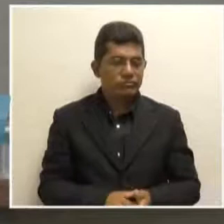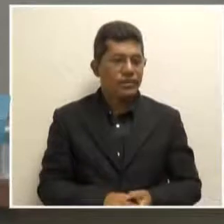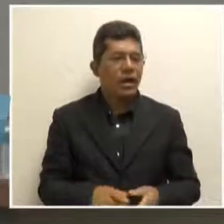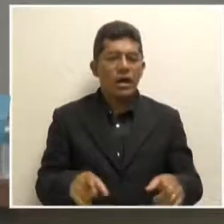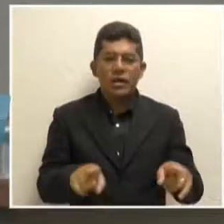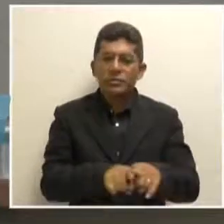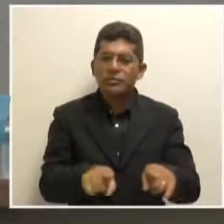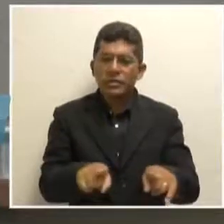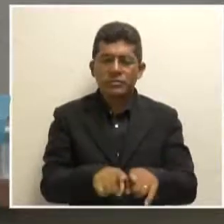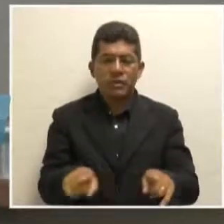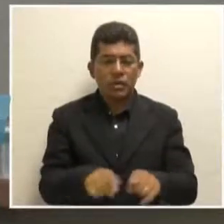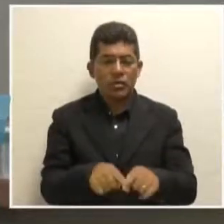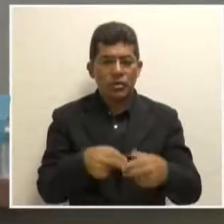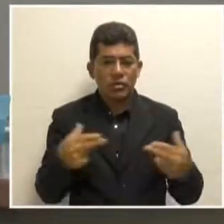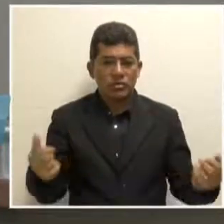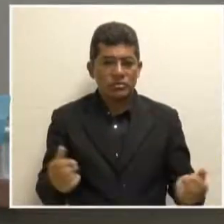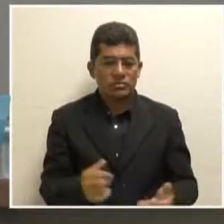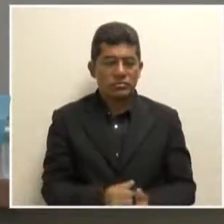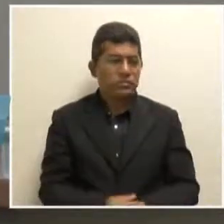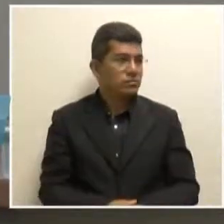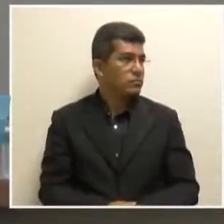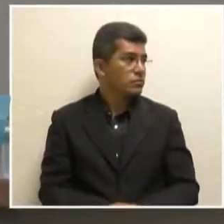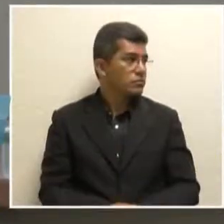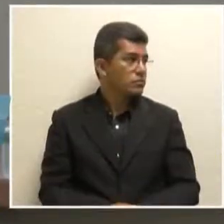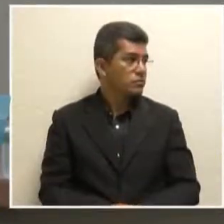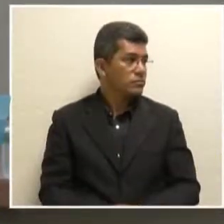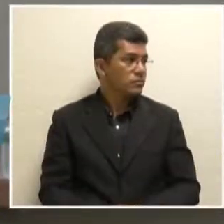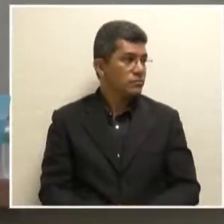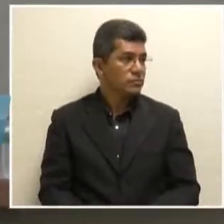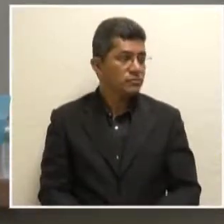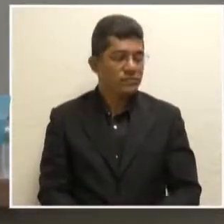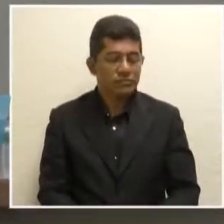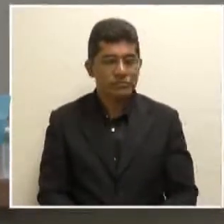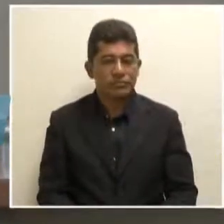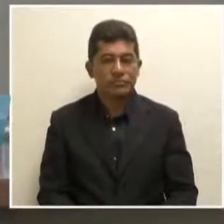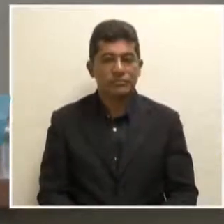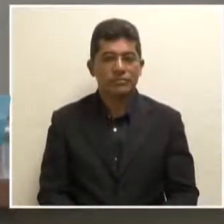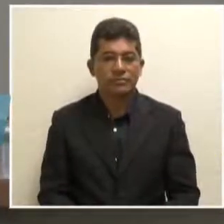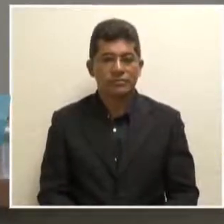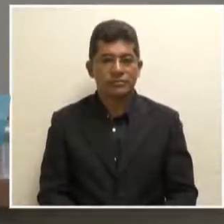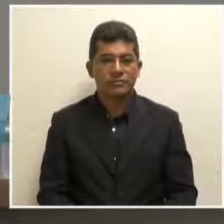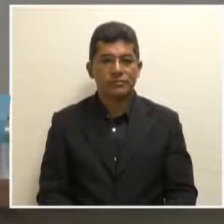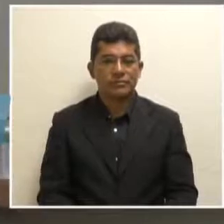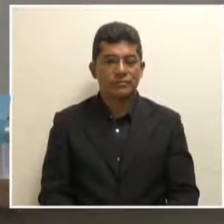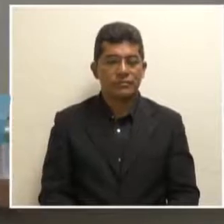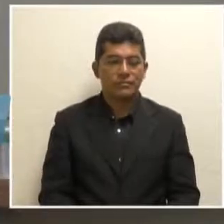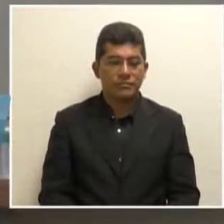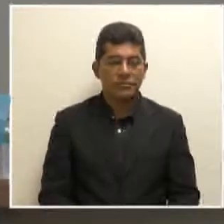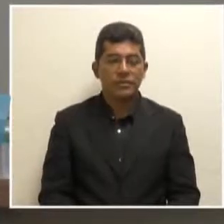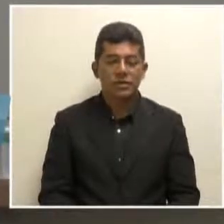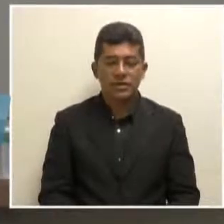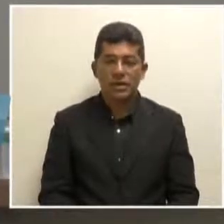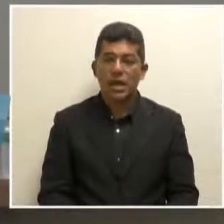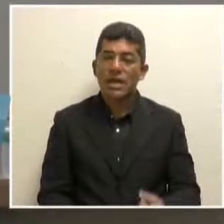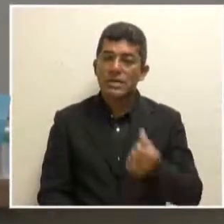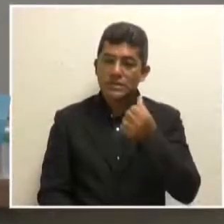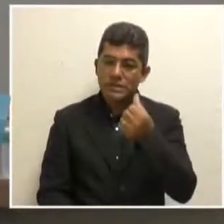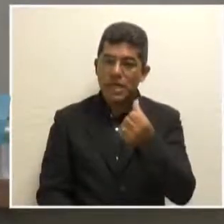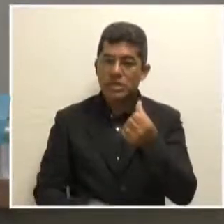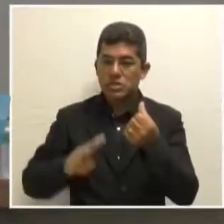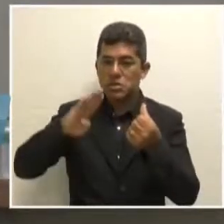mesmas razões e sem um propósito verdadeiro. Seis bilhões,